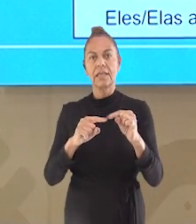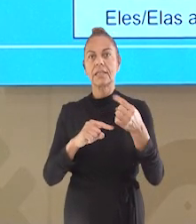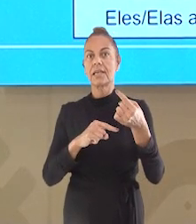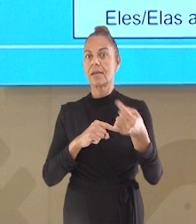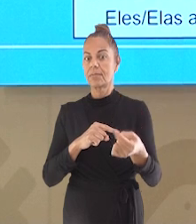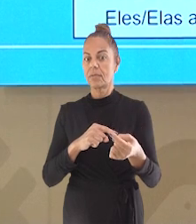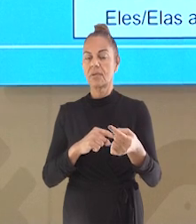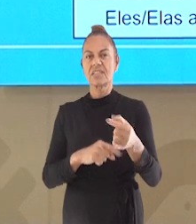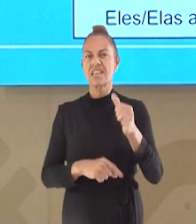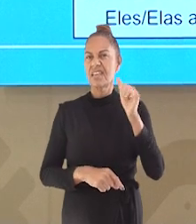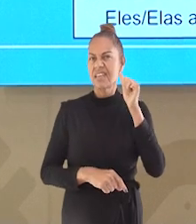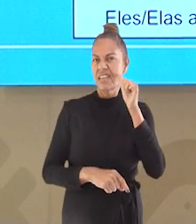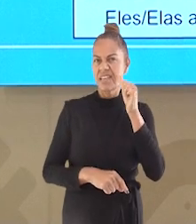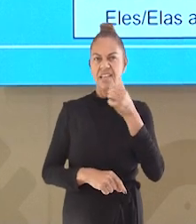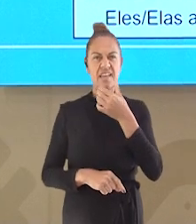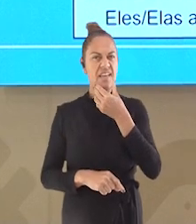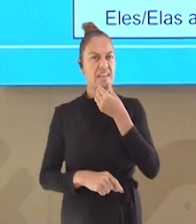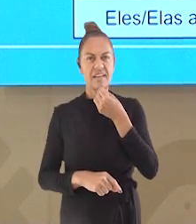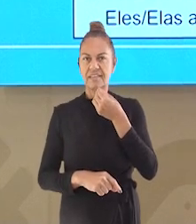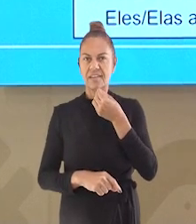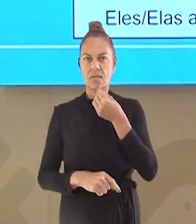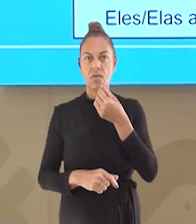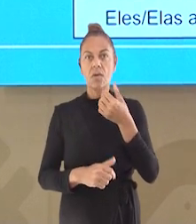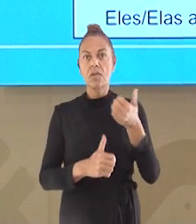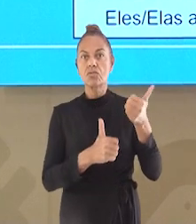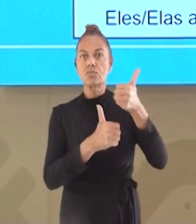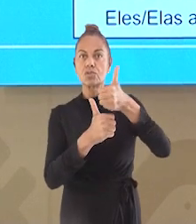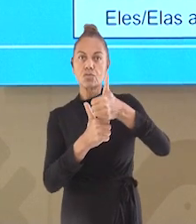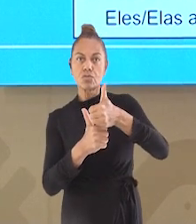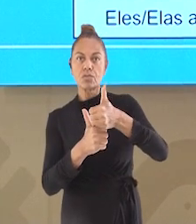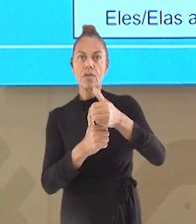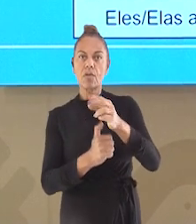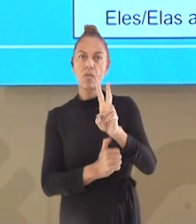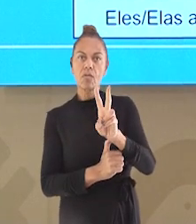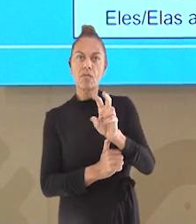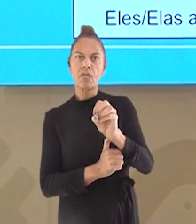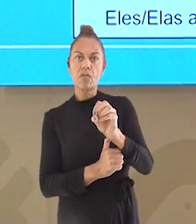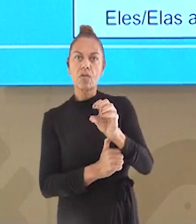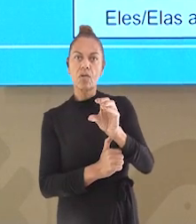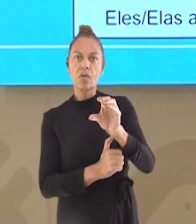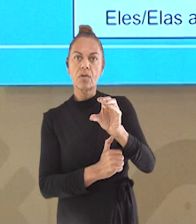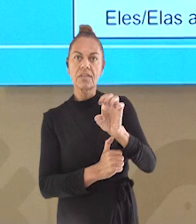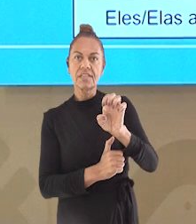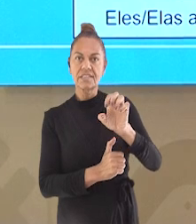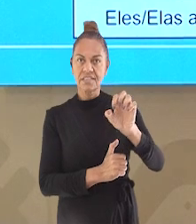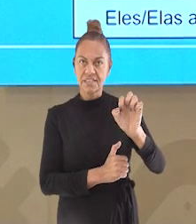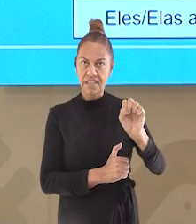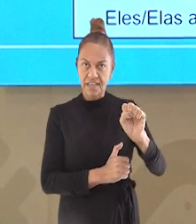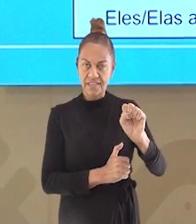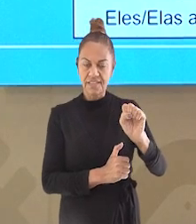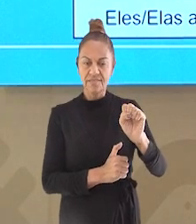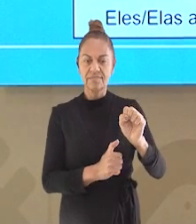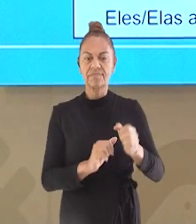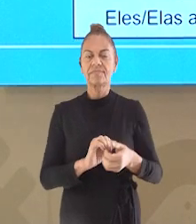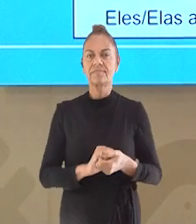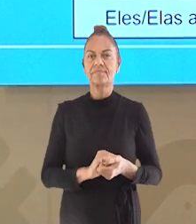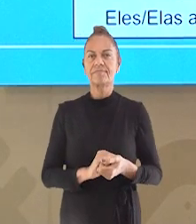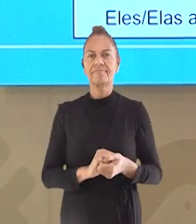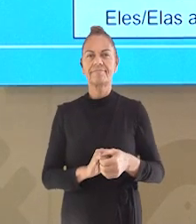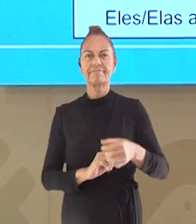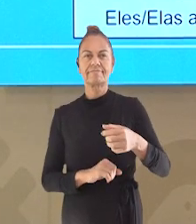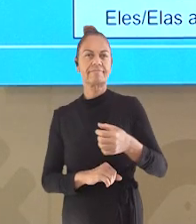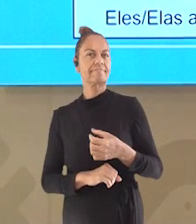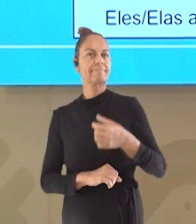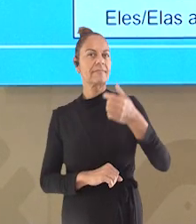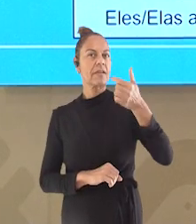aqui primeiro o verbo e depois, depois, não coloco eles e elas, vou colocar vocês. Ó,